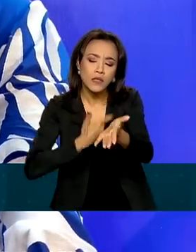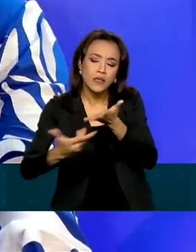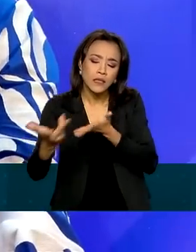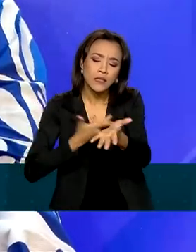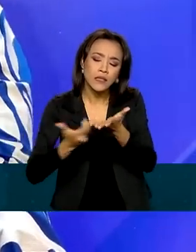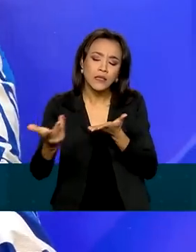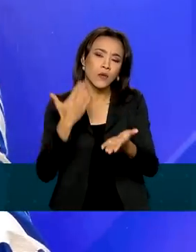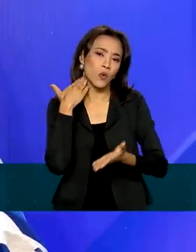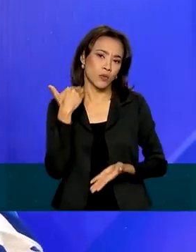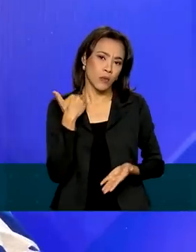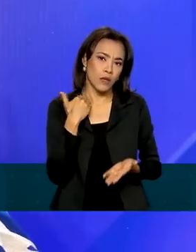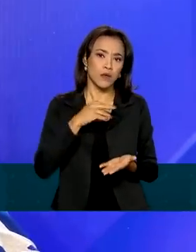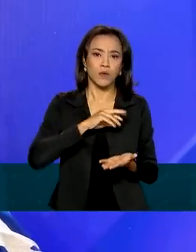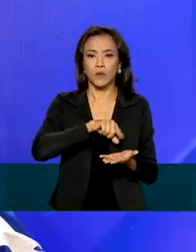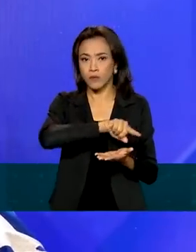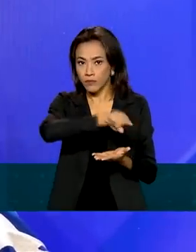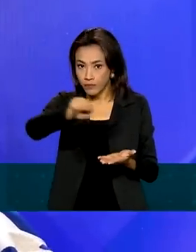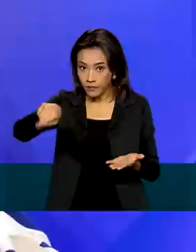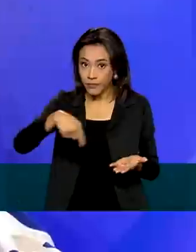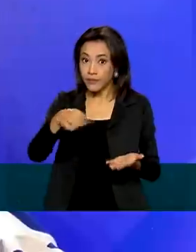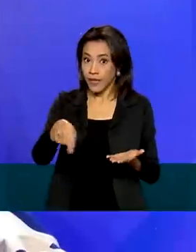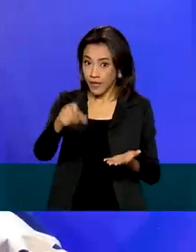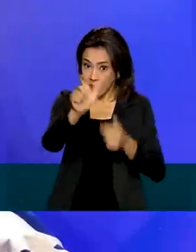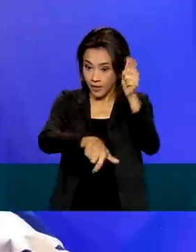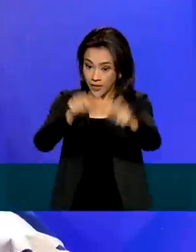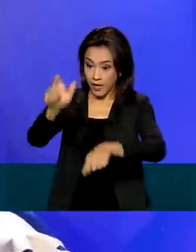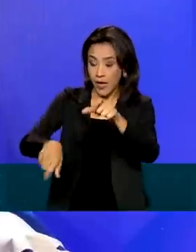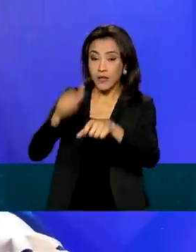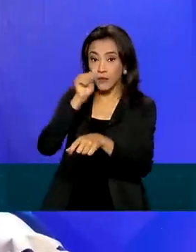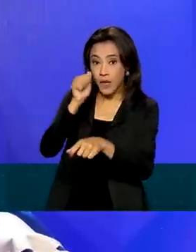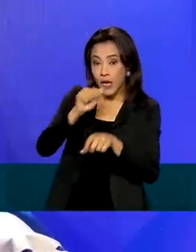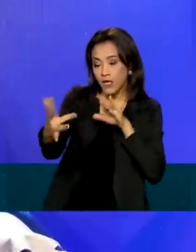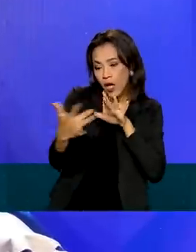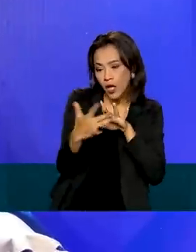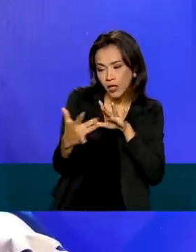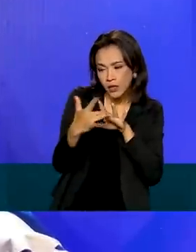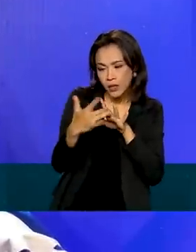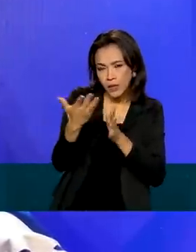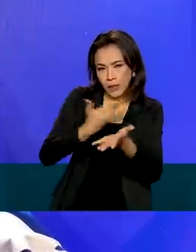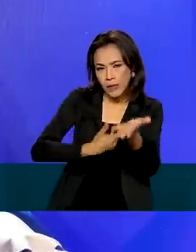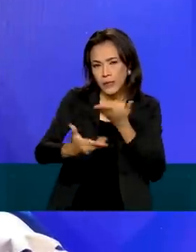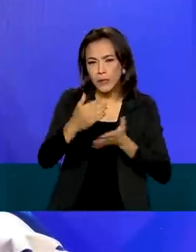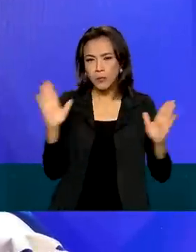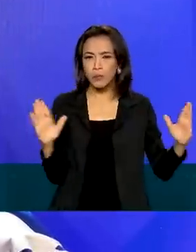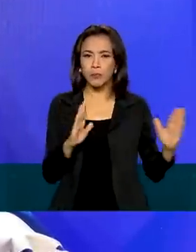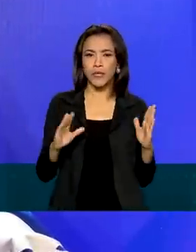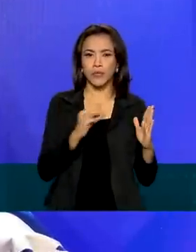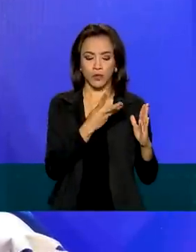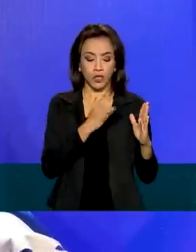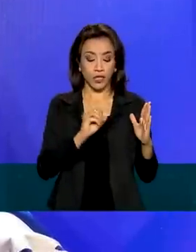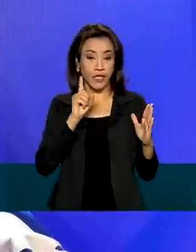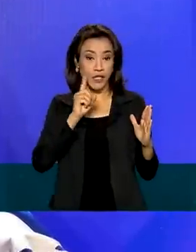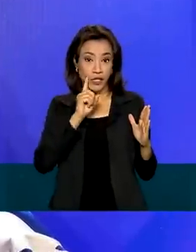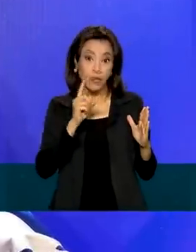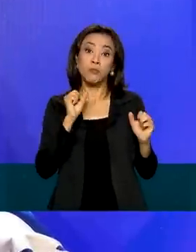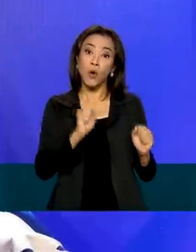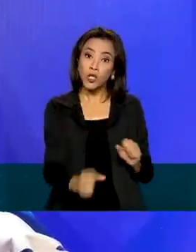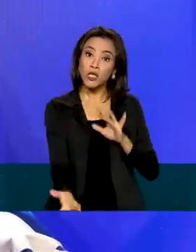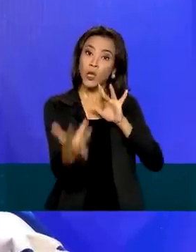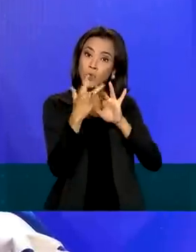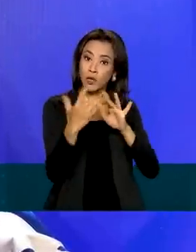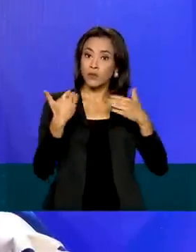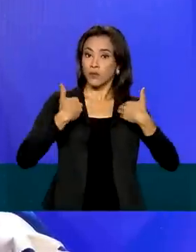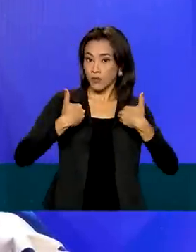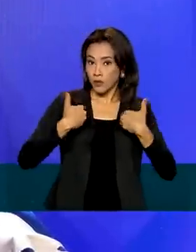diálogo aberto exclusivamente para mulheres nos próximos 30 dias, diretamente comigo, onde todas